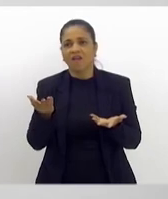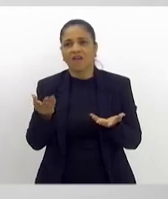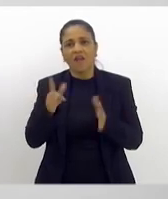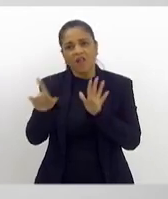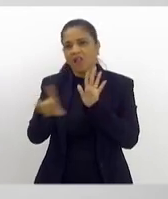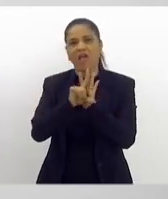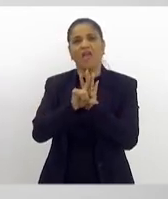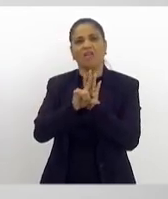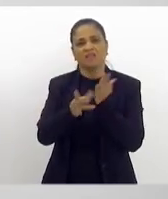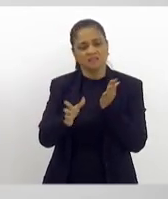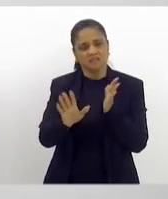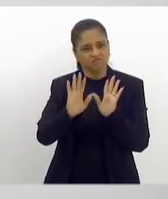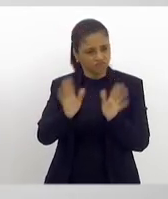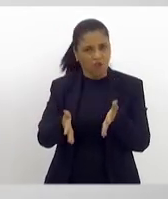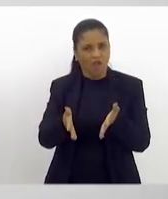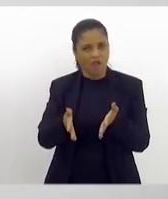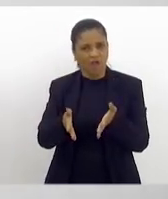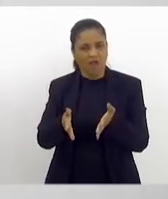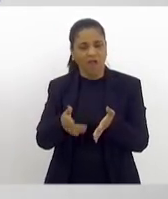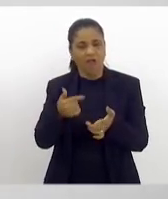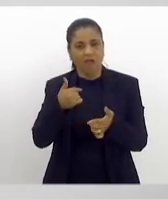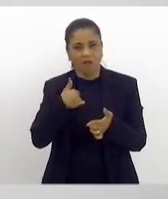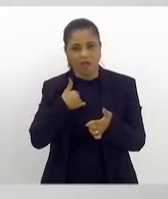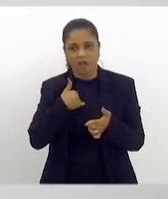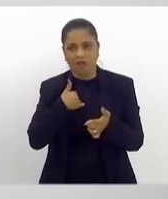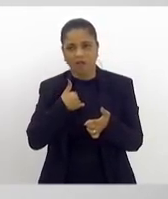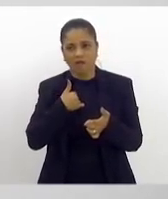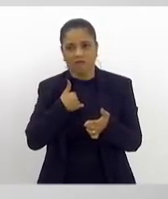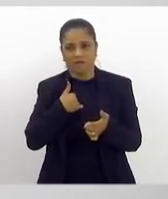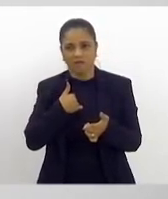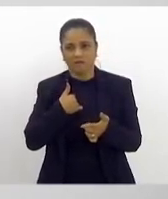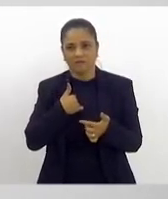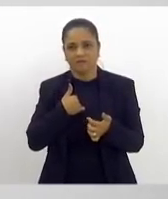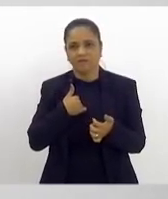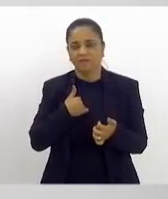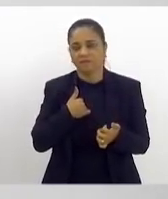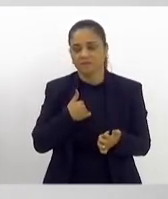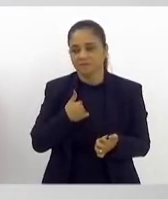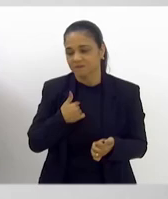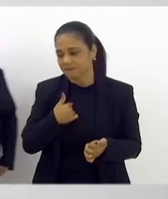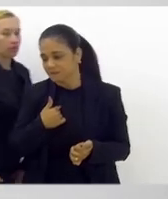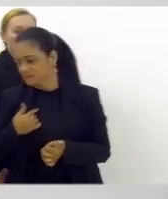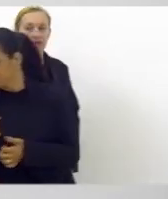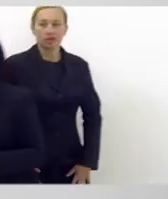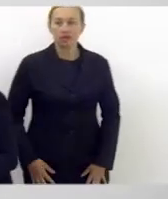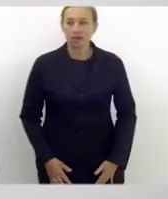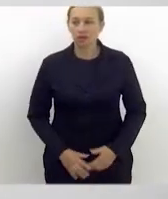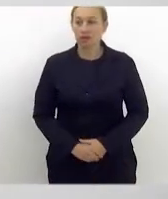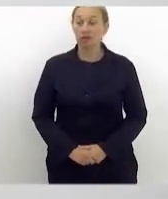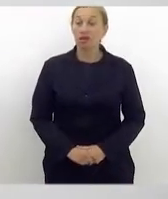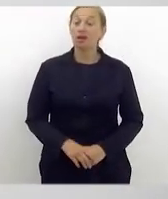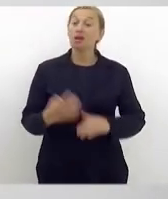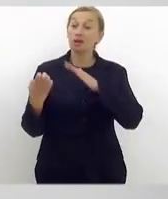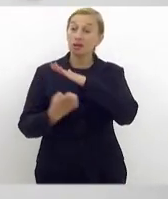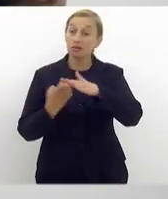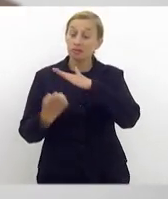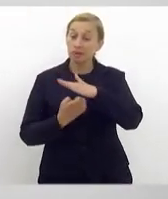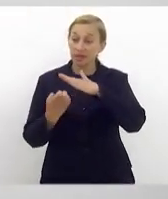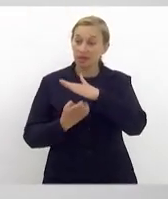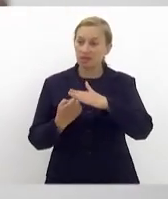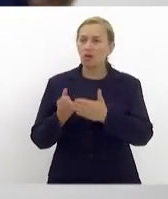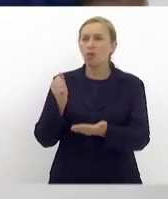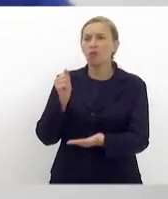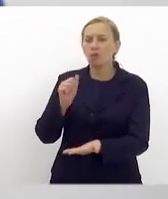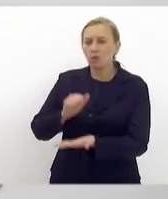lei. Mas eu estou falando de inclusão social a respeito do quê? De empresas contratar